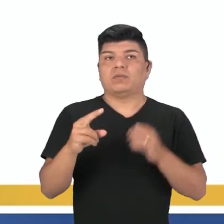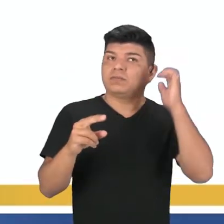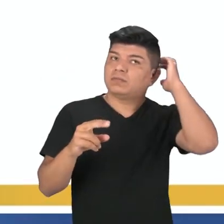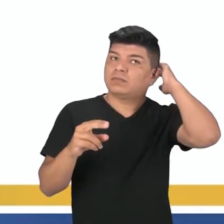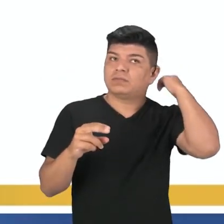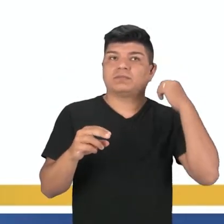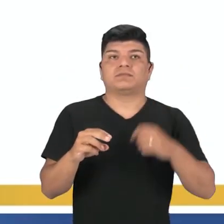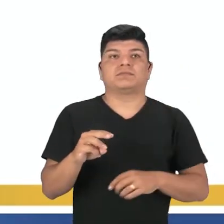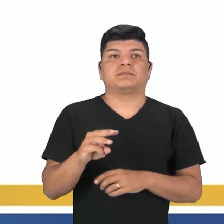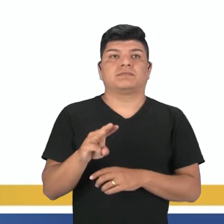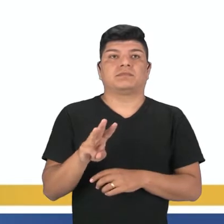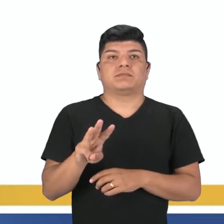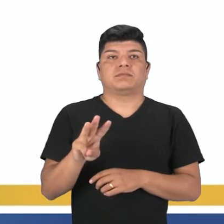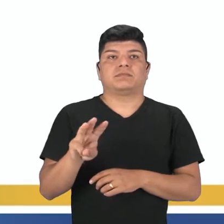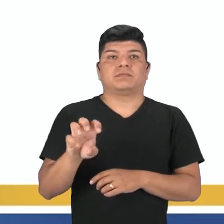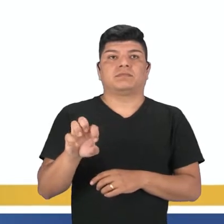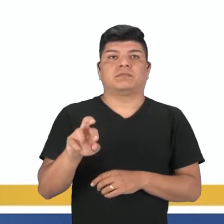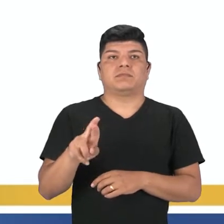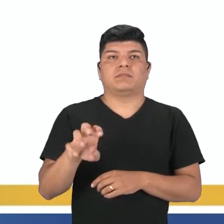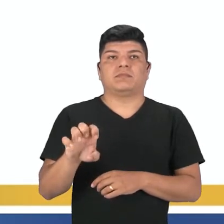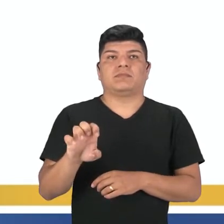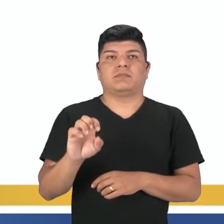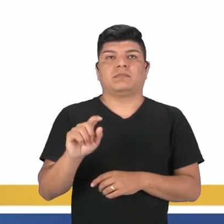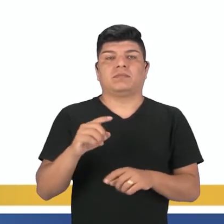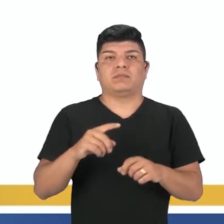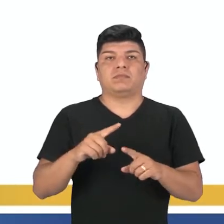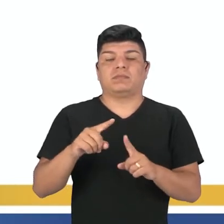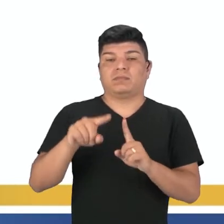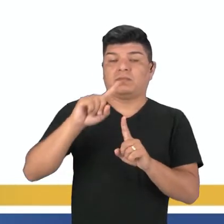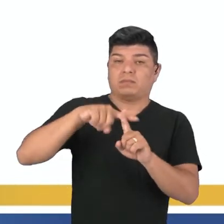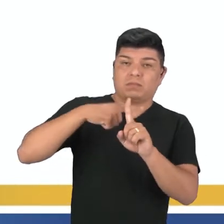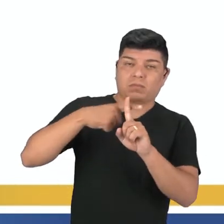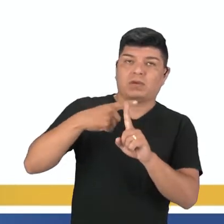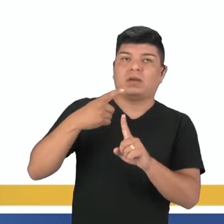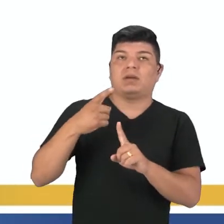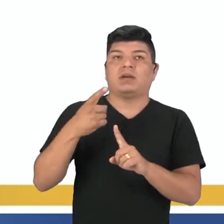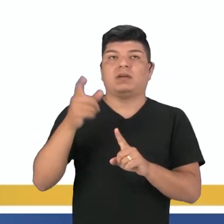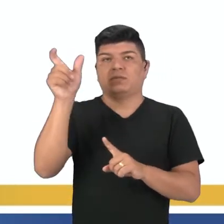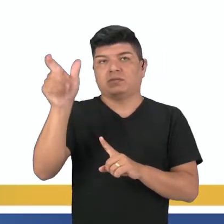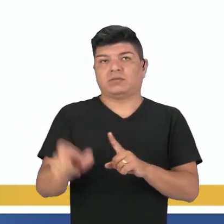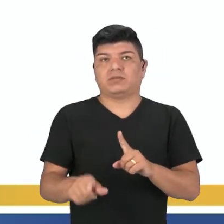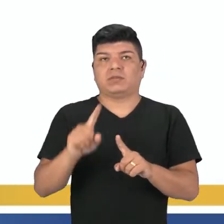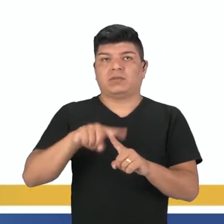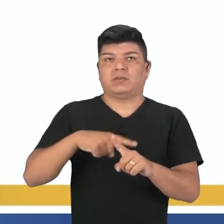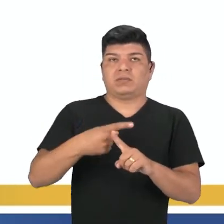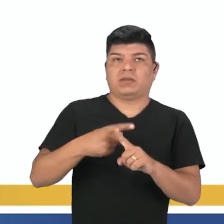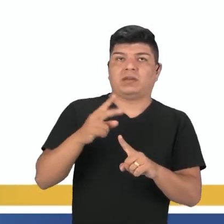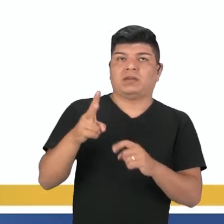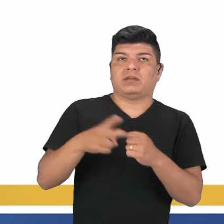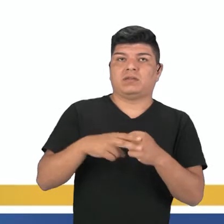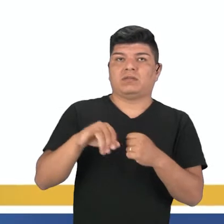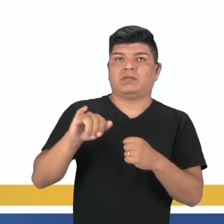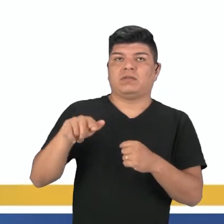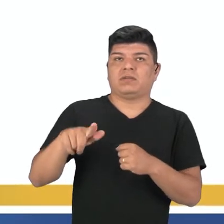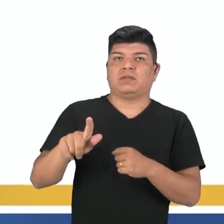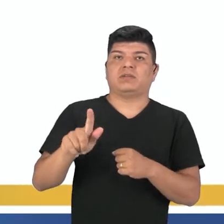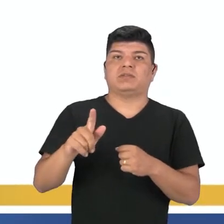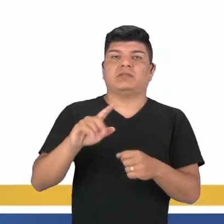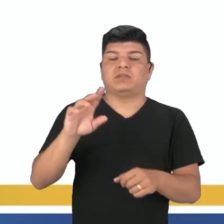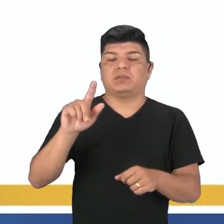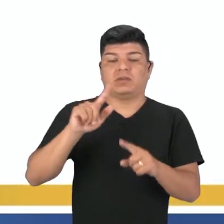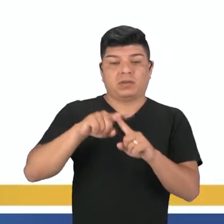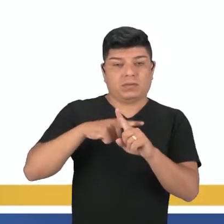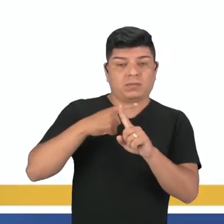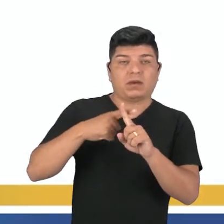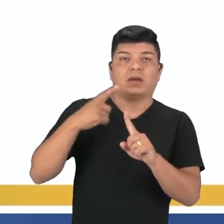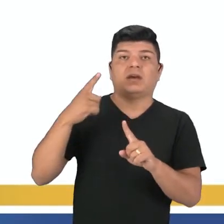passado do verbo to be, mais o sujeito, mais o verbo com o ing e por último o complemento. Então olha aí o exemplo.